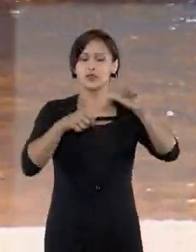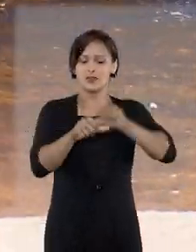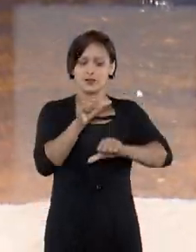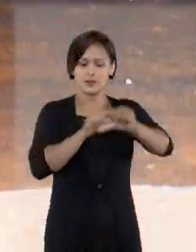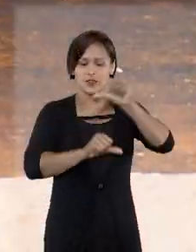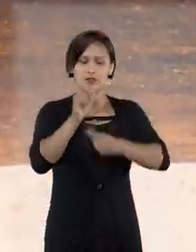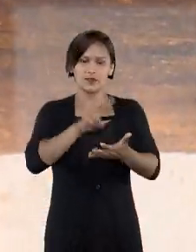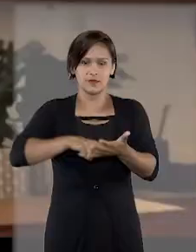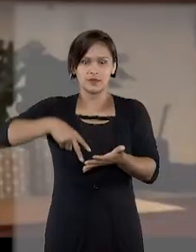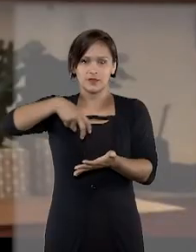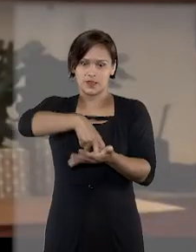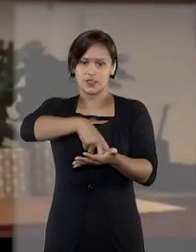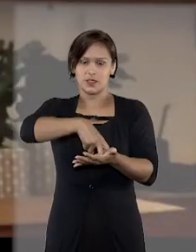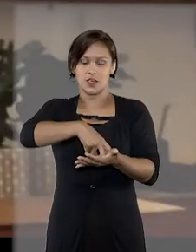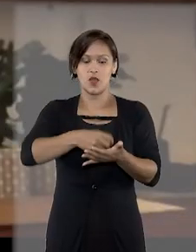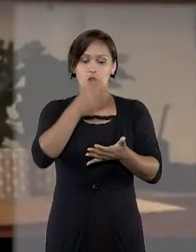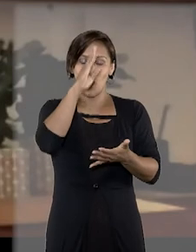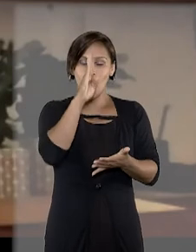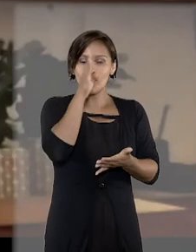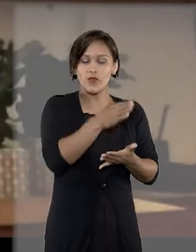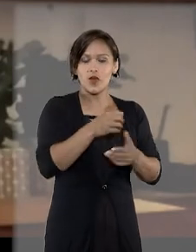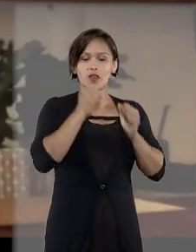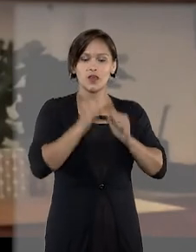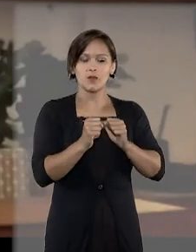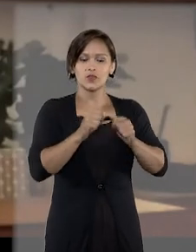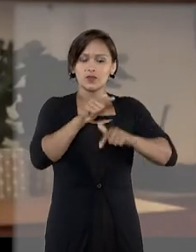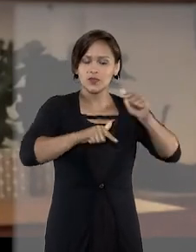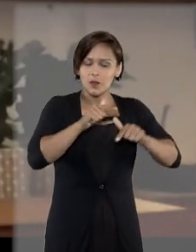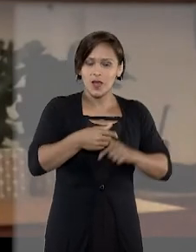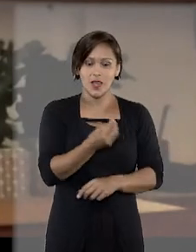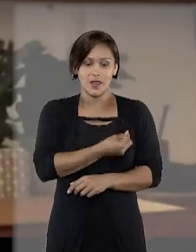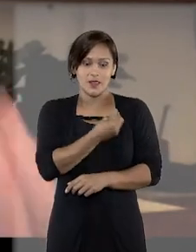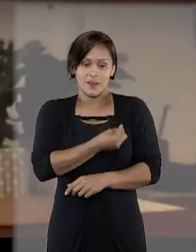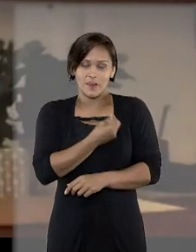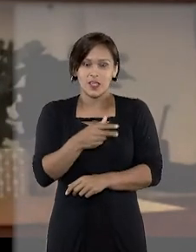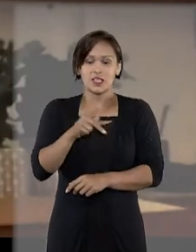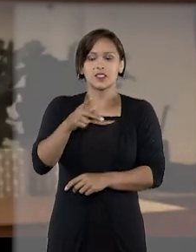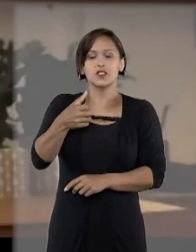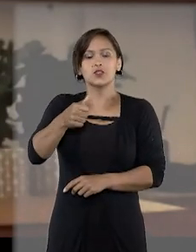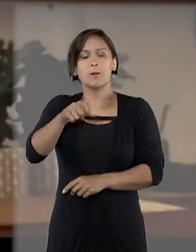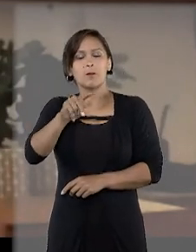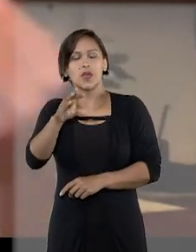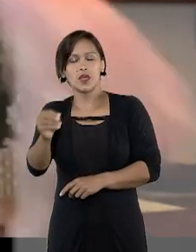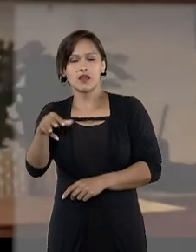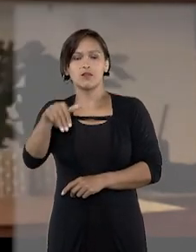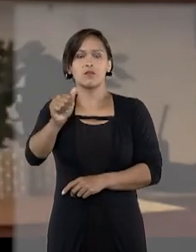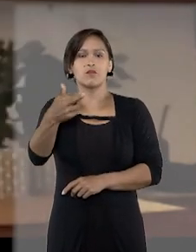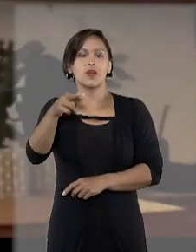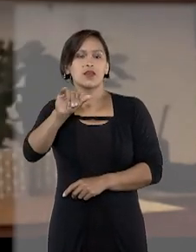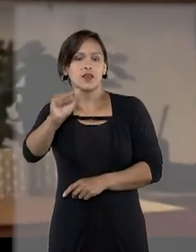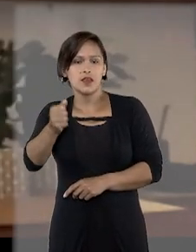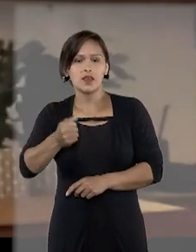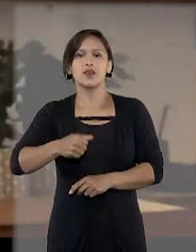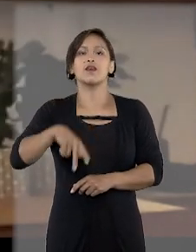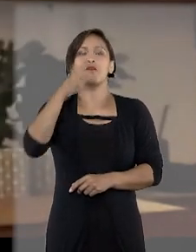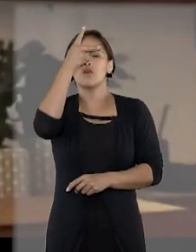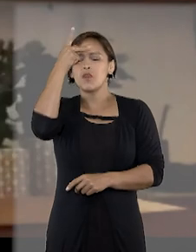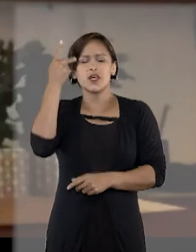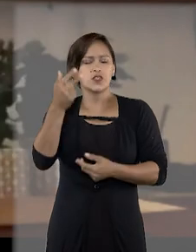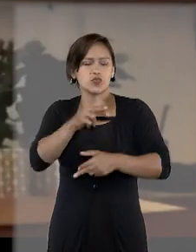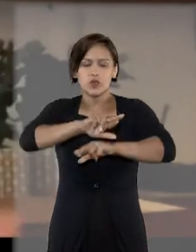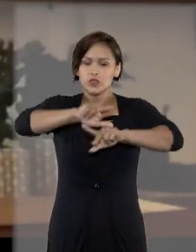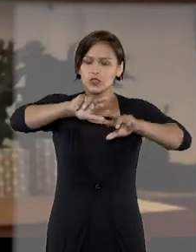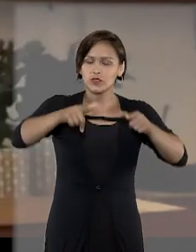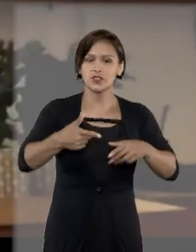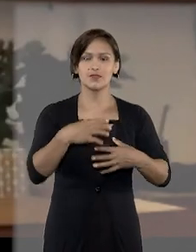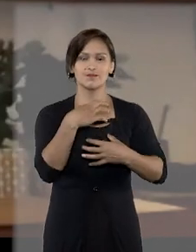reverter a condenação. O nosso objetivo é poder atuar na vida dos Pedro, João, Marias, Patrícias,